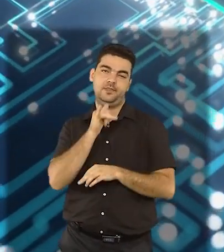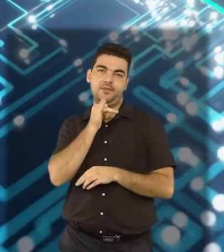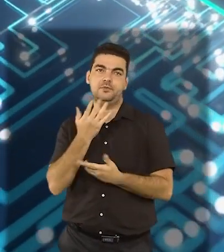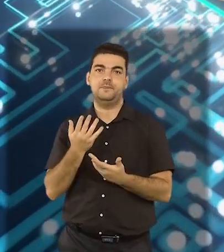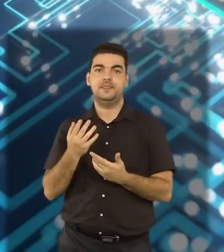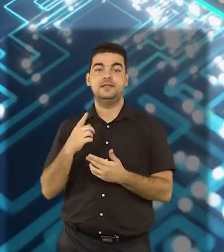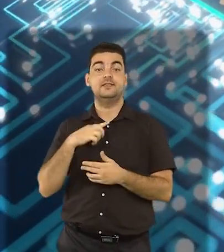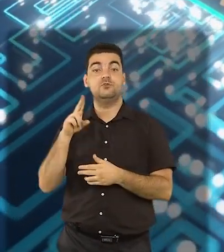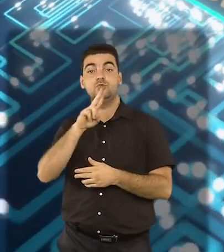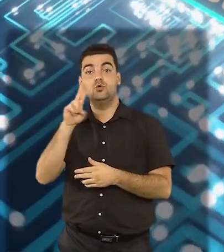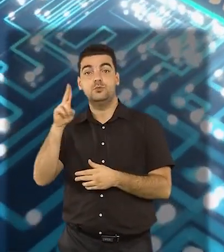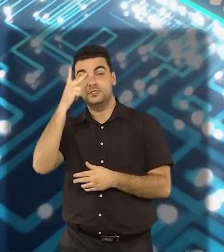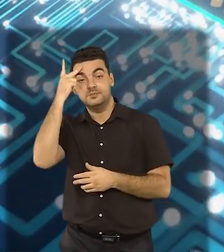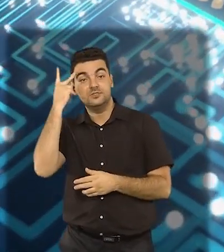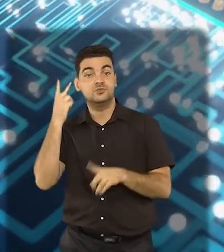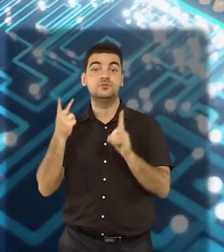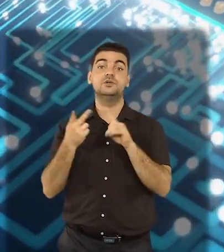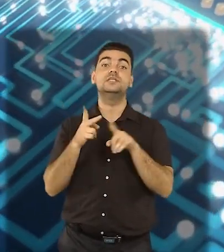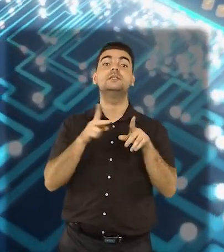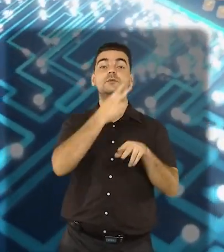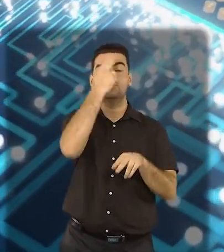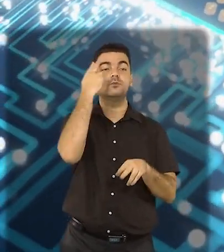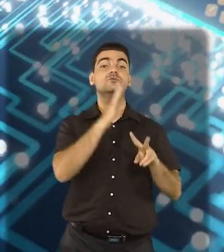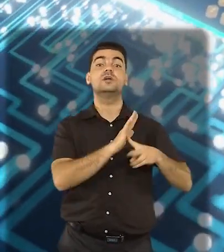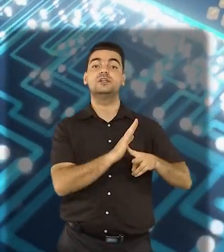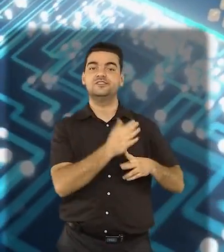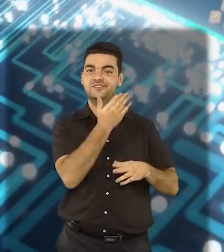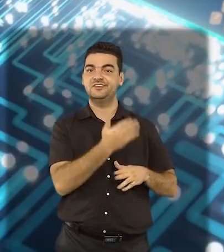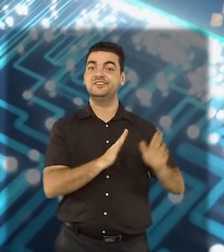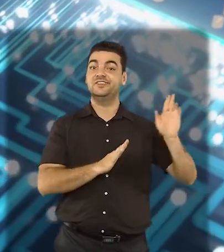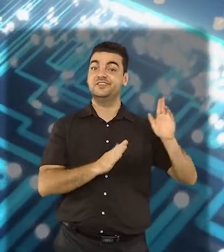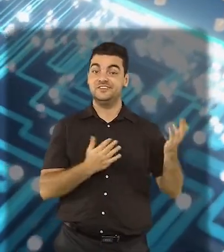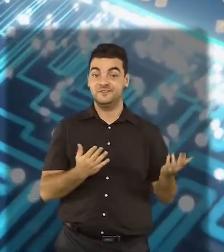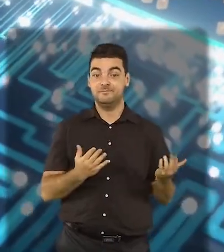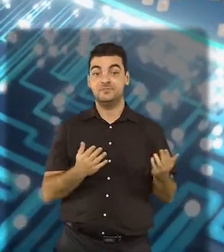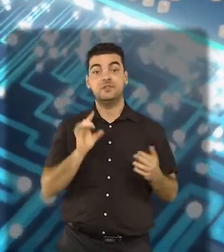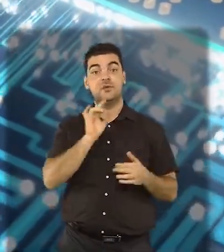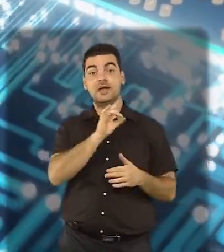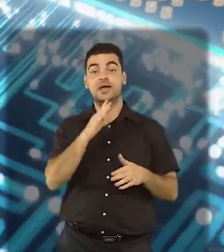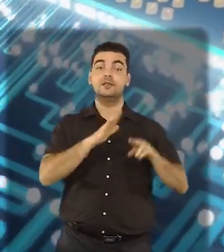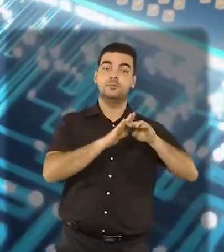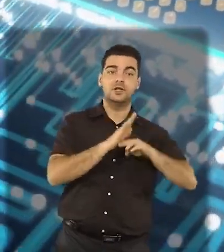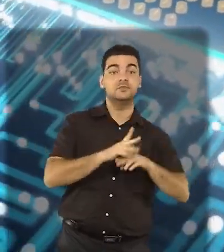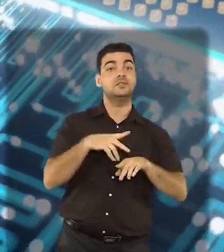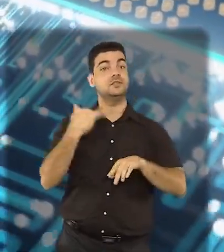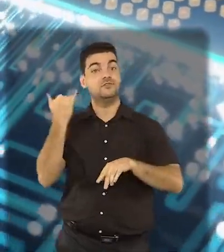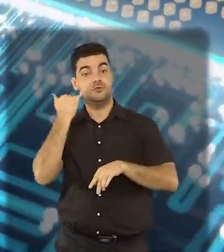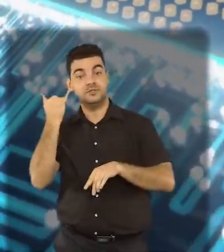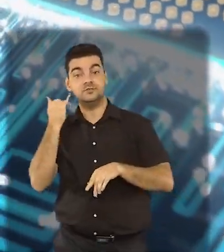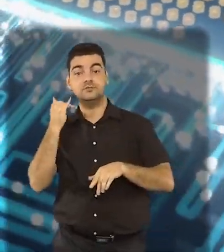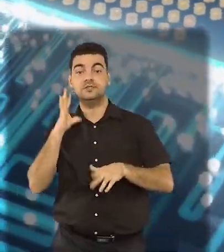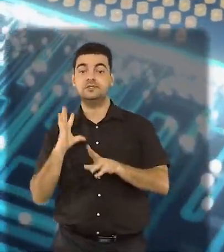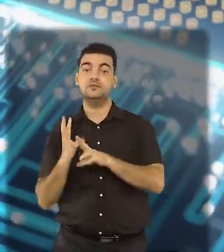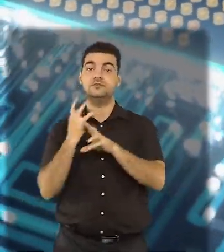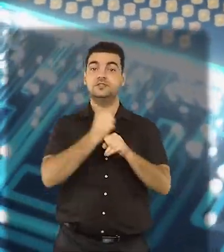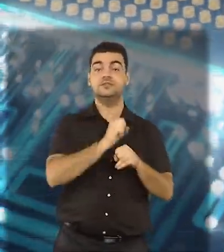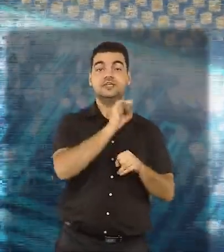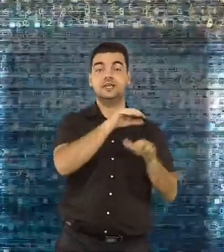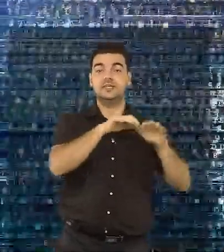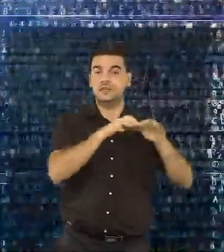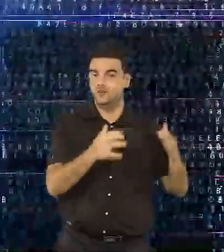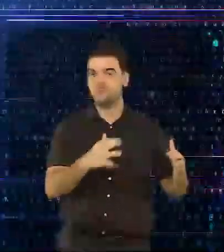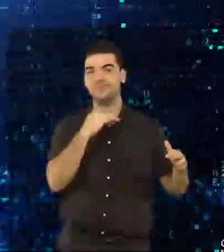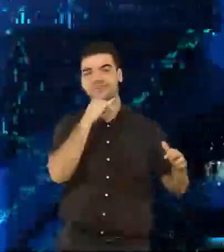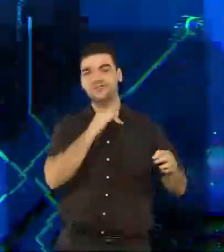exemplo, o nome dos eleitores e dos candidatos. Esses programas e esses dados são inseridos em cada uma das